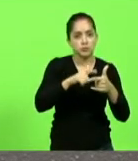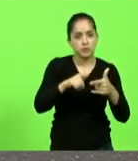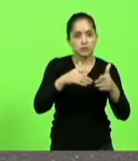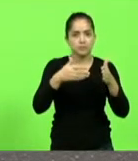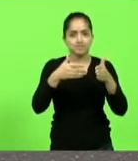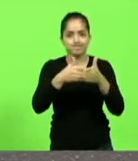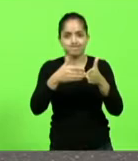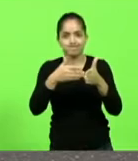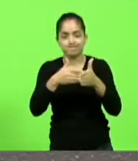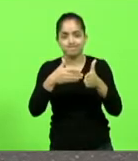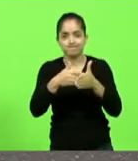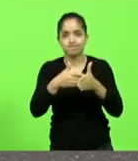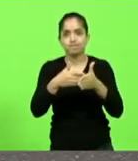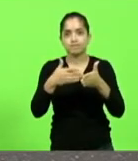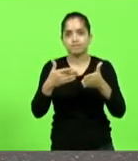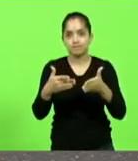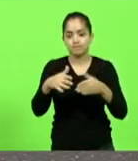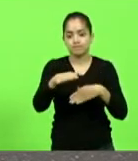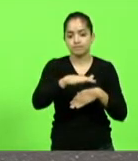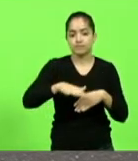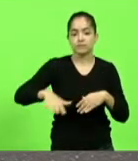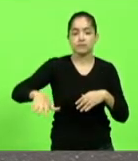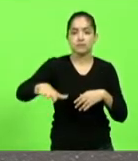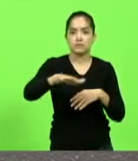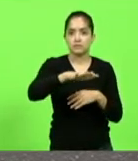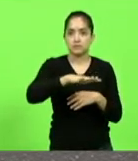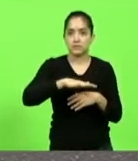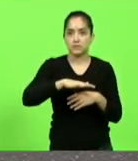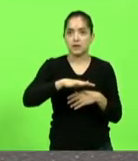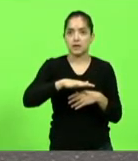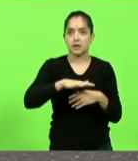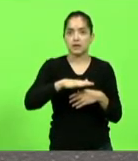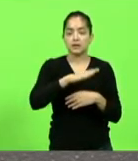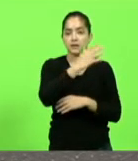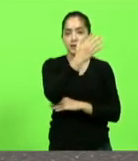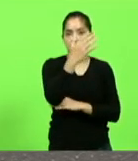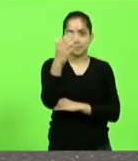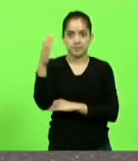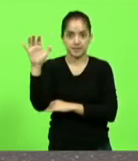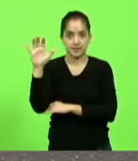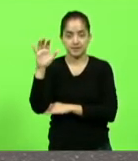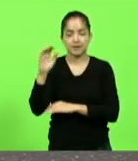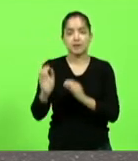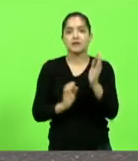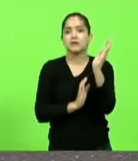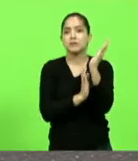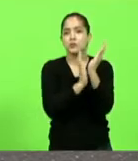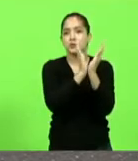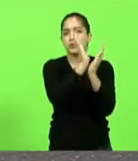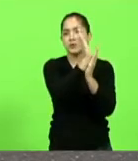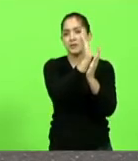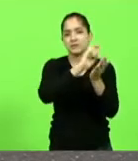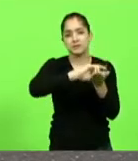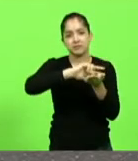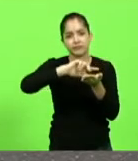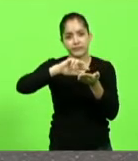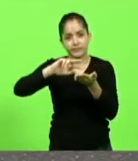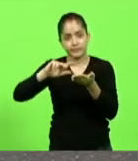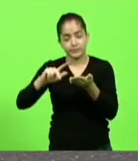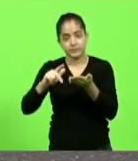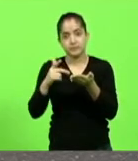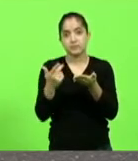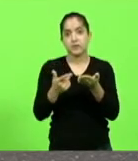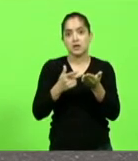da área ambiental da burocracia dos